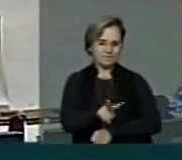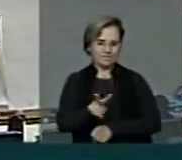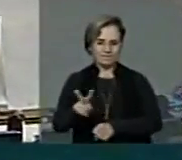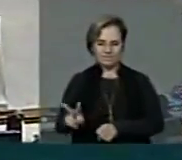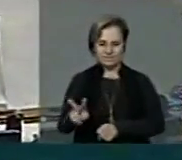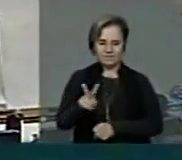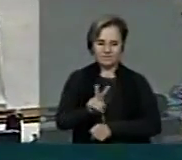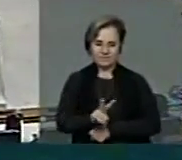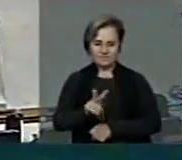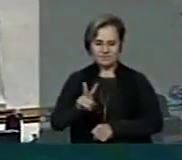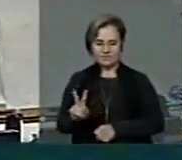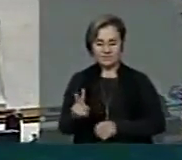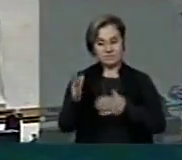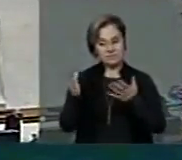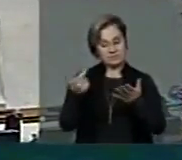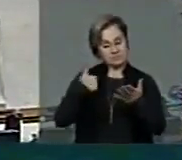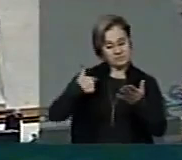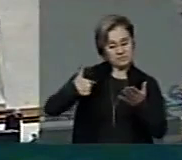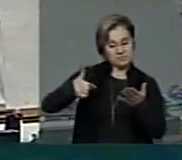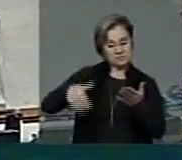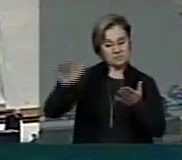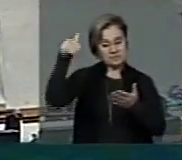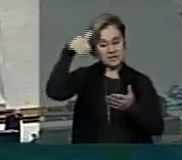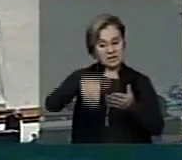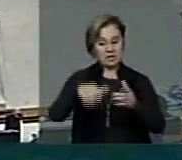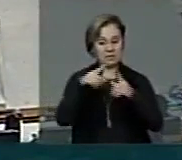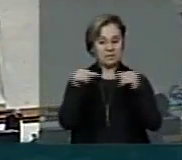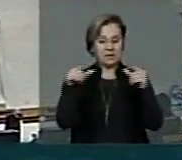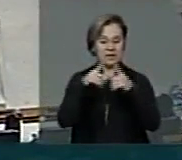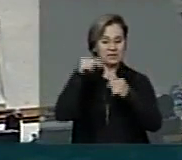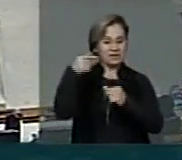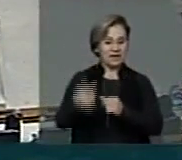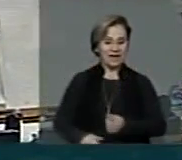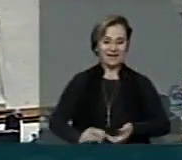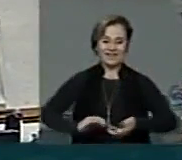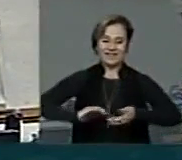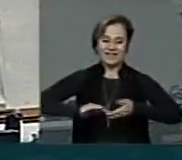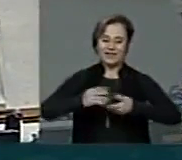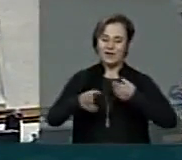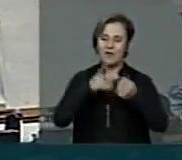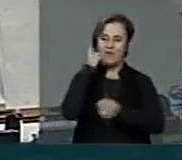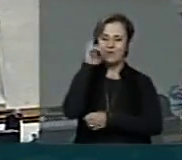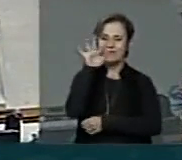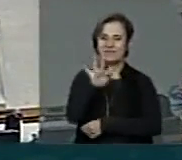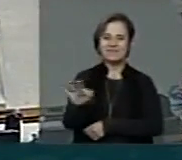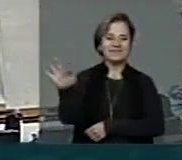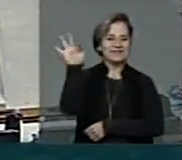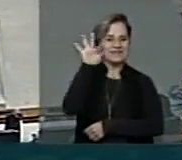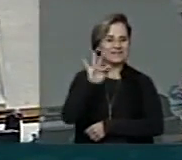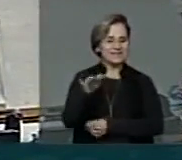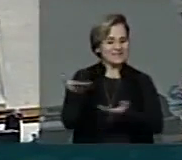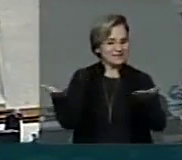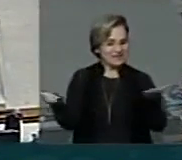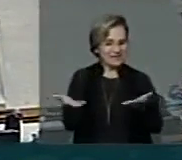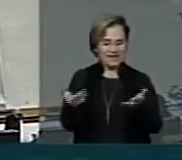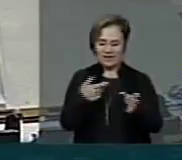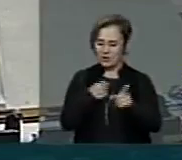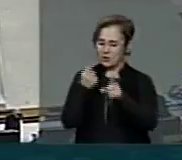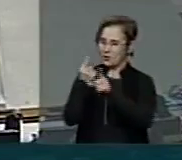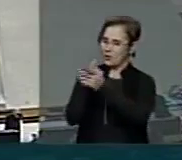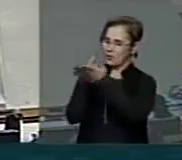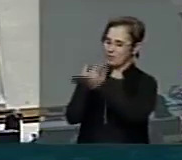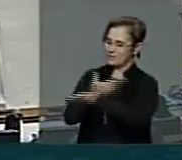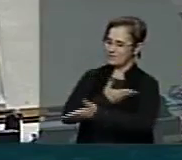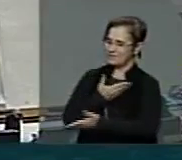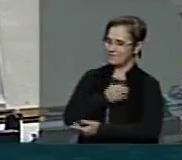E aí, eu saí do Maranhão e venho para Brasília, venho para o Congresso Nacional, como deputado federal. E aqui encontro o meu colega